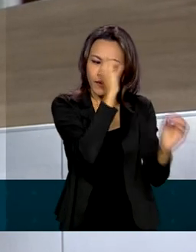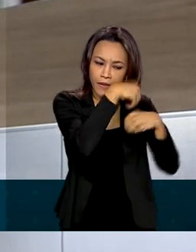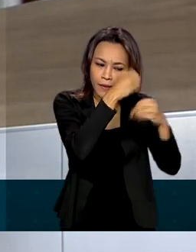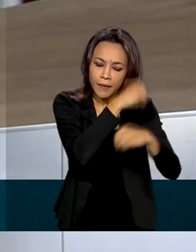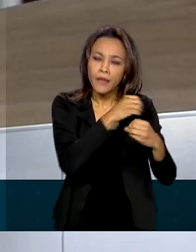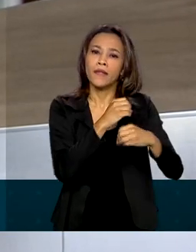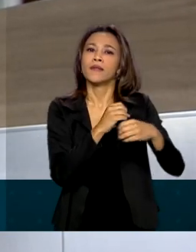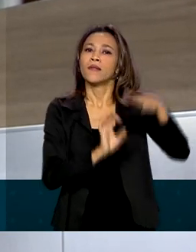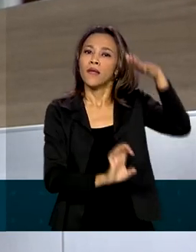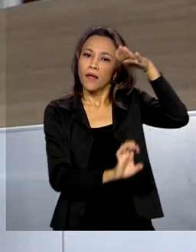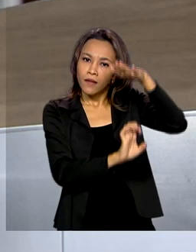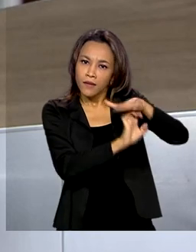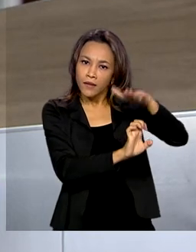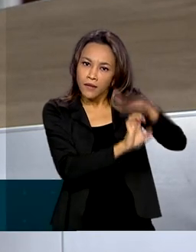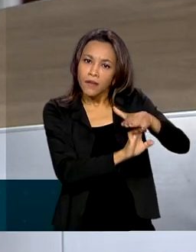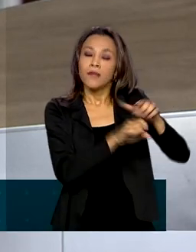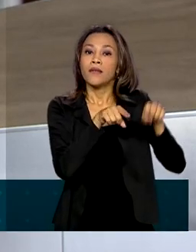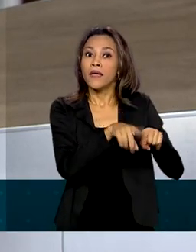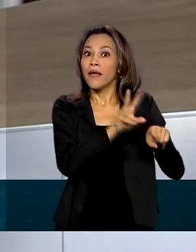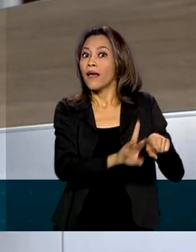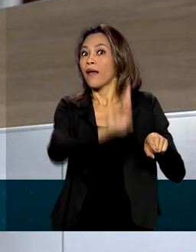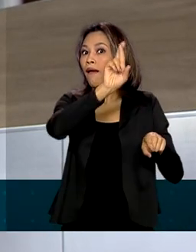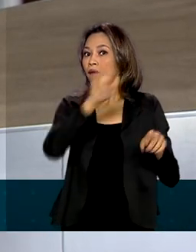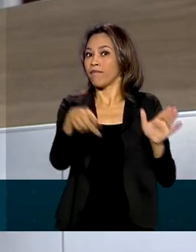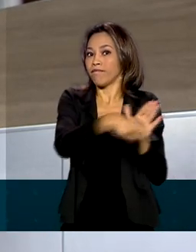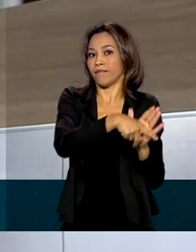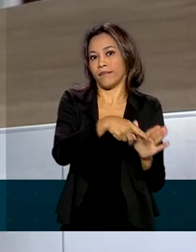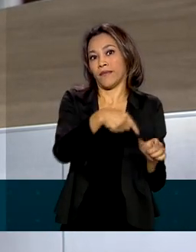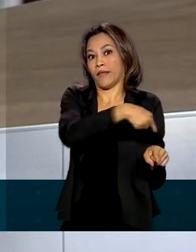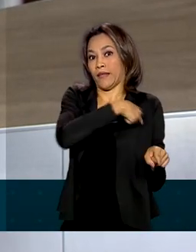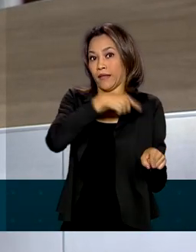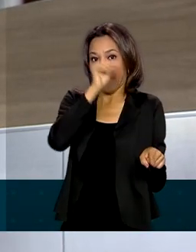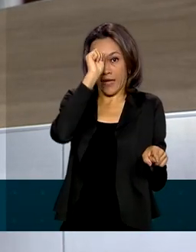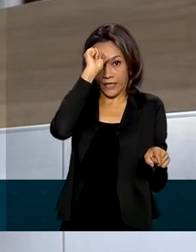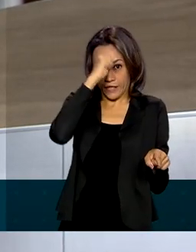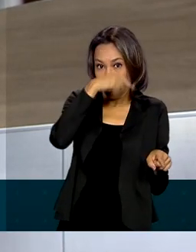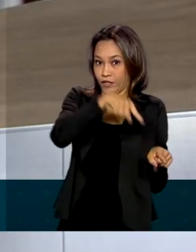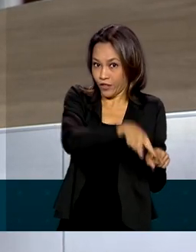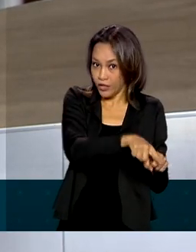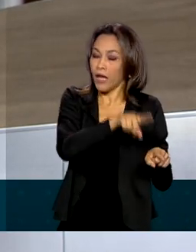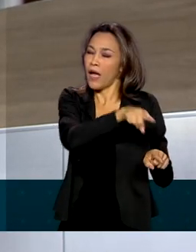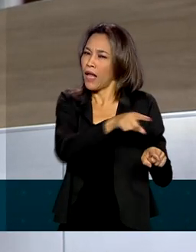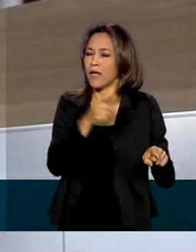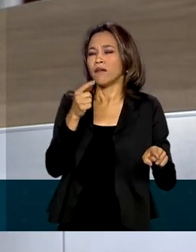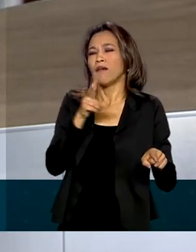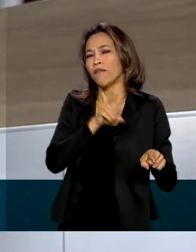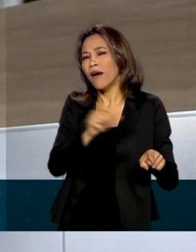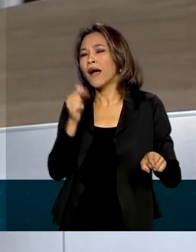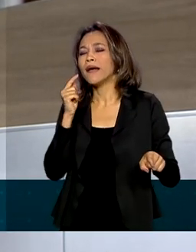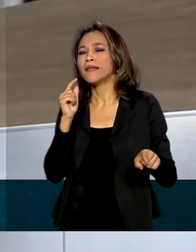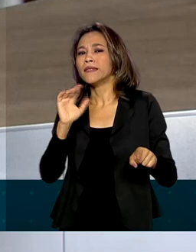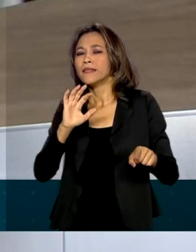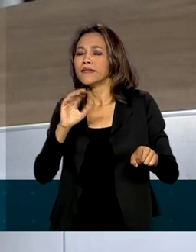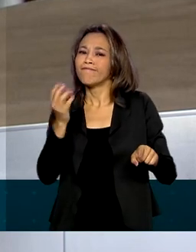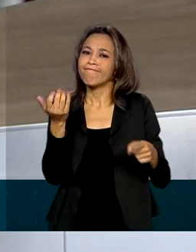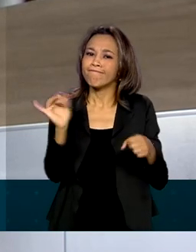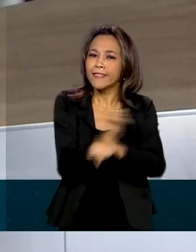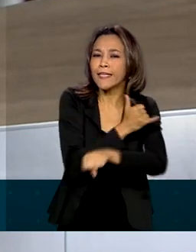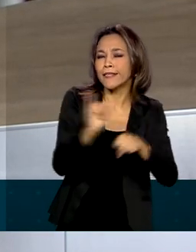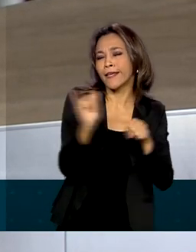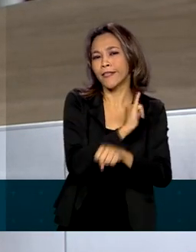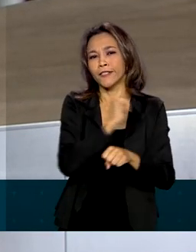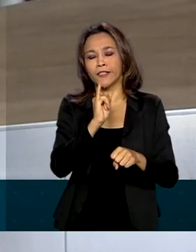indiana Barabiotec no país. A empresa esclareceu que ainda vai definir a estratégia no Brasil